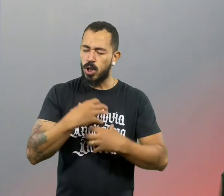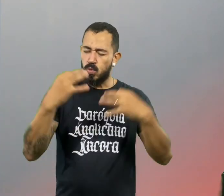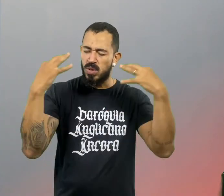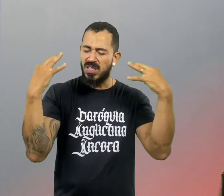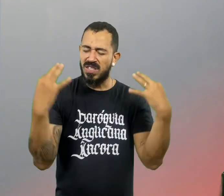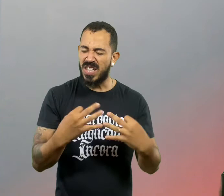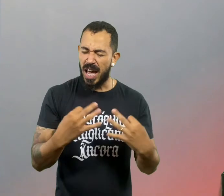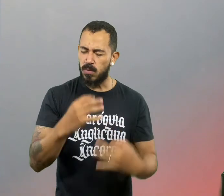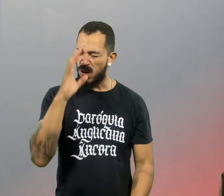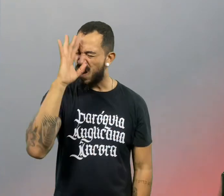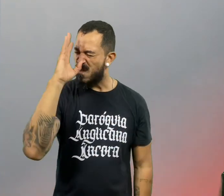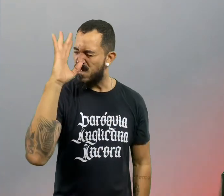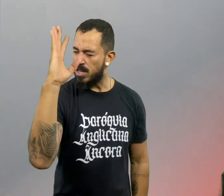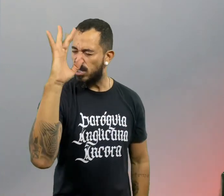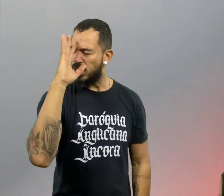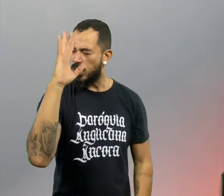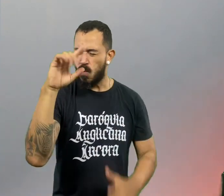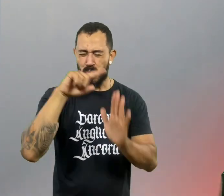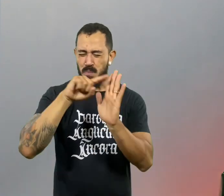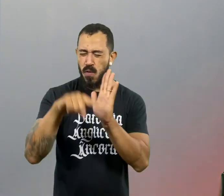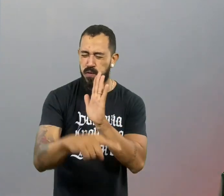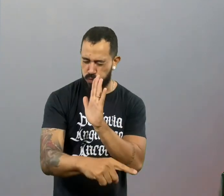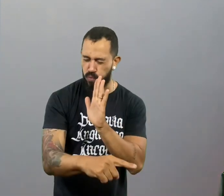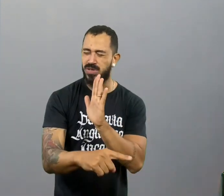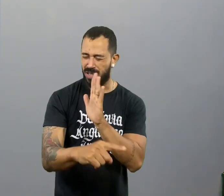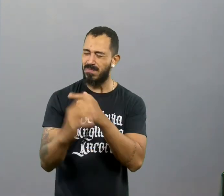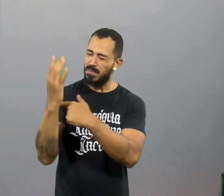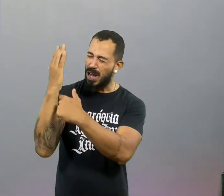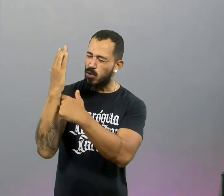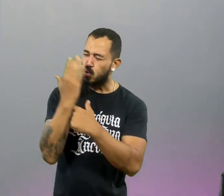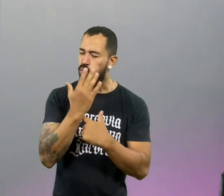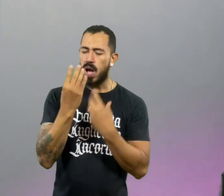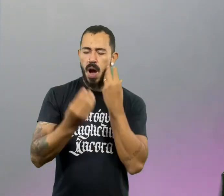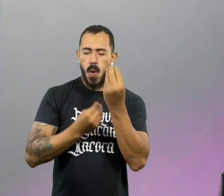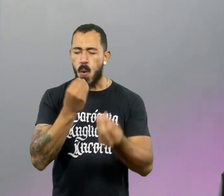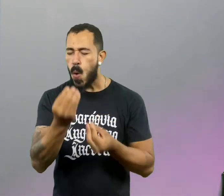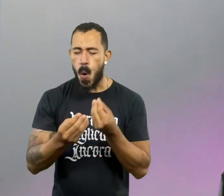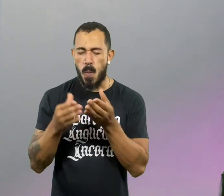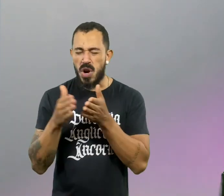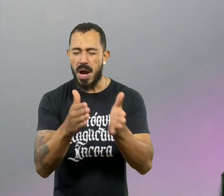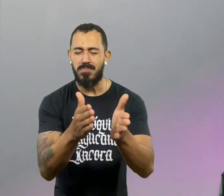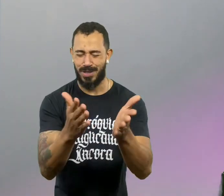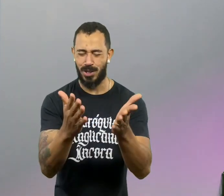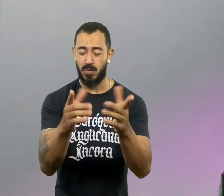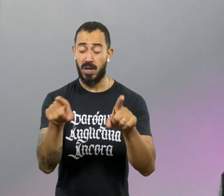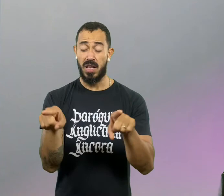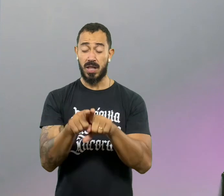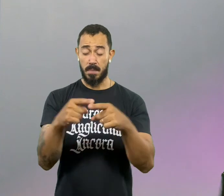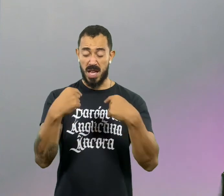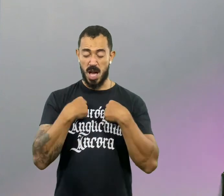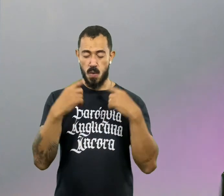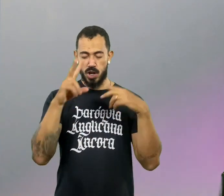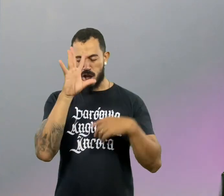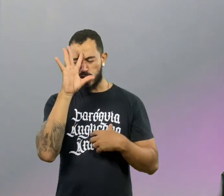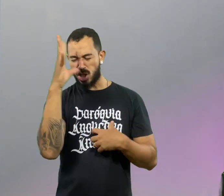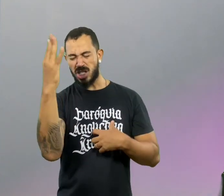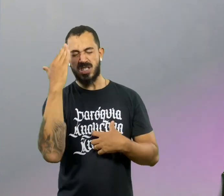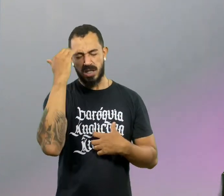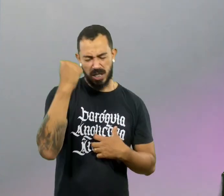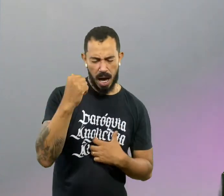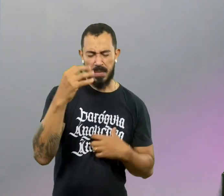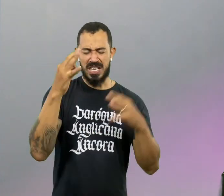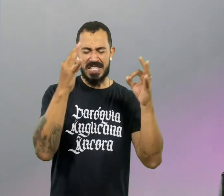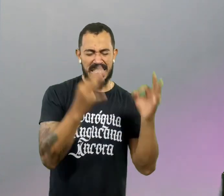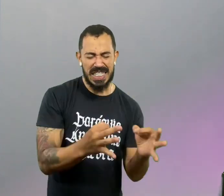reflexões profundas, me dê mecanismos para isso. Senhor Jesus, me ajuda, Pai, a fazer bons julgamentos para que eu saiba o que é certo e que é